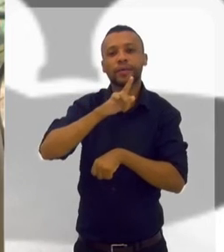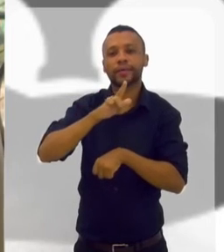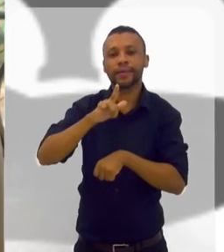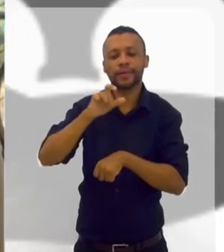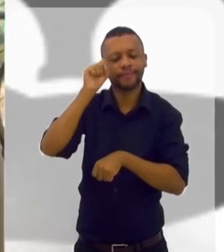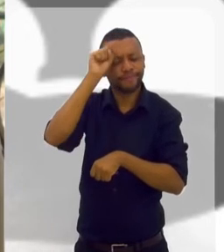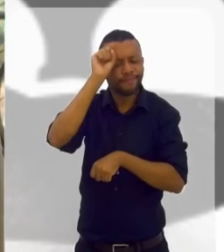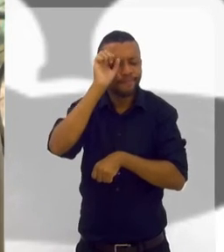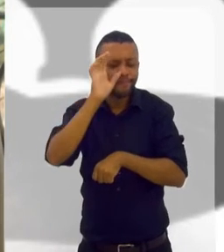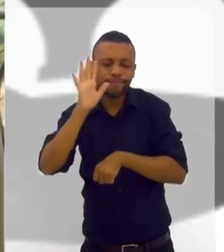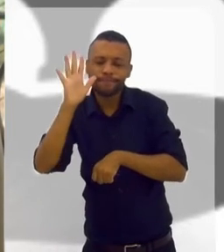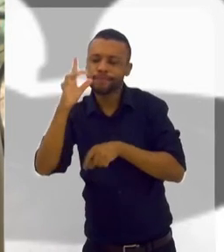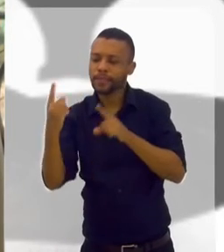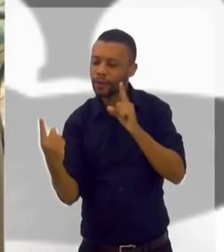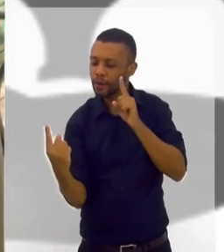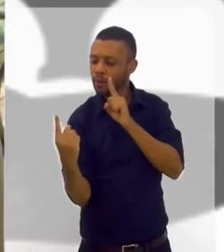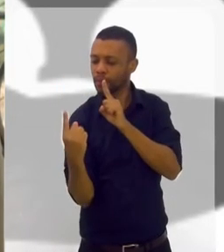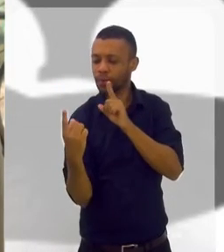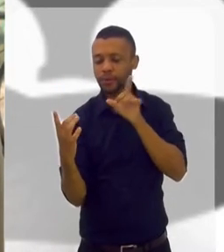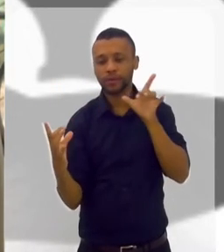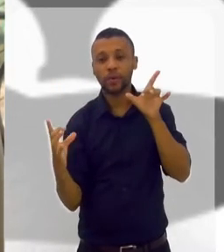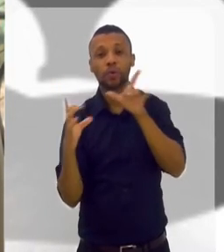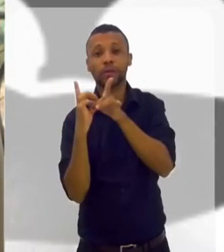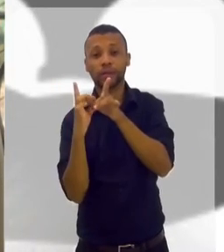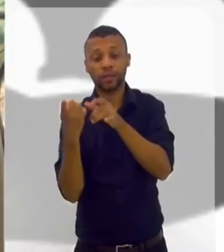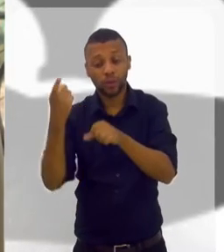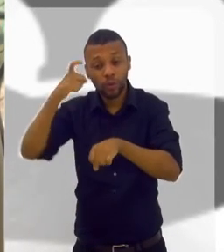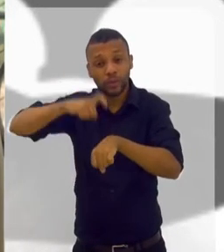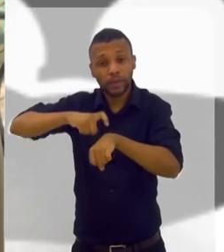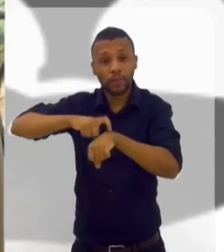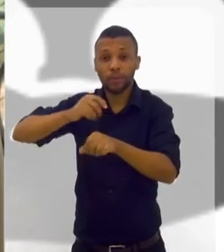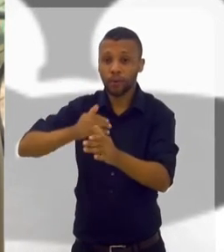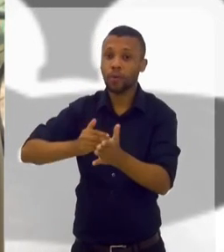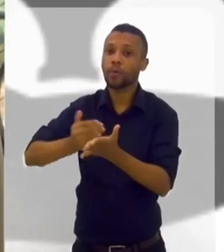com essa criança. E esse tempinho começa agora.